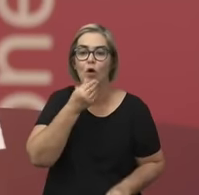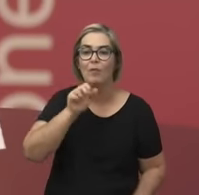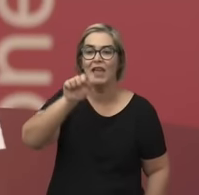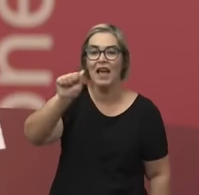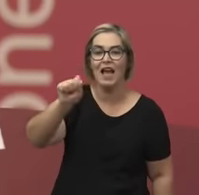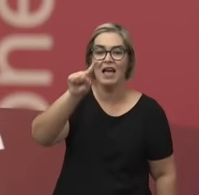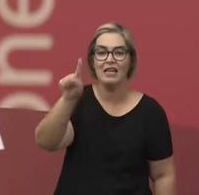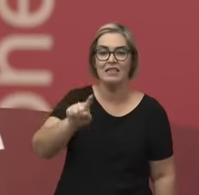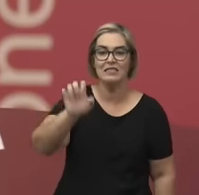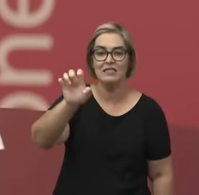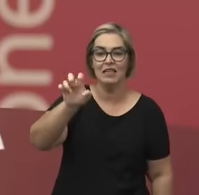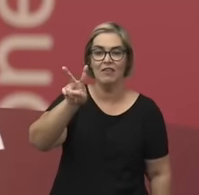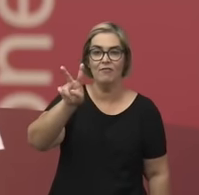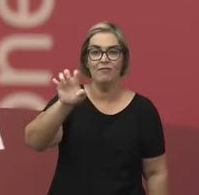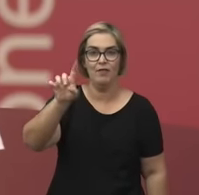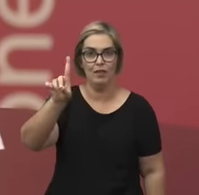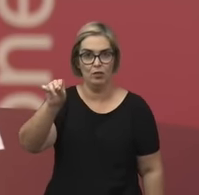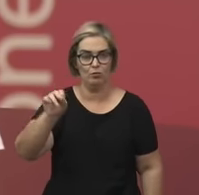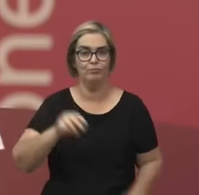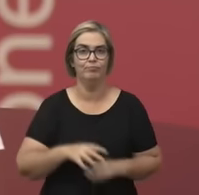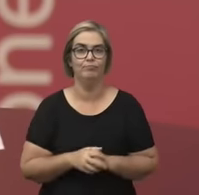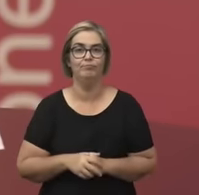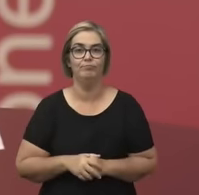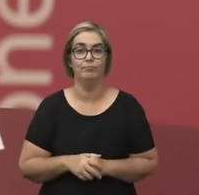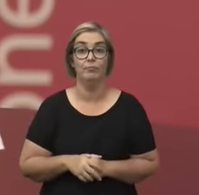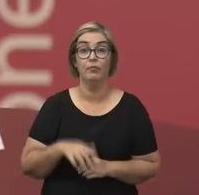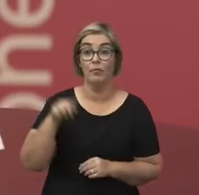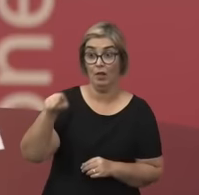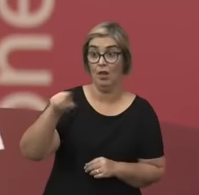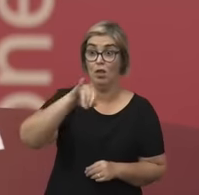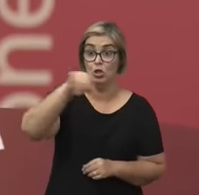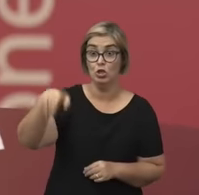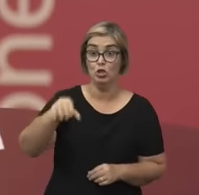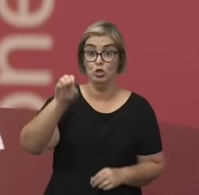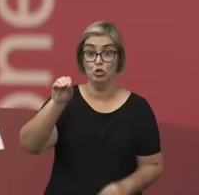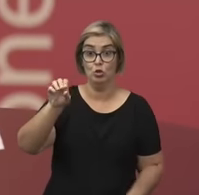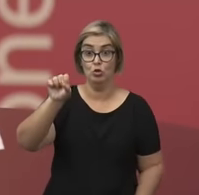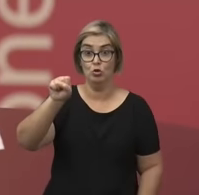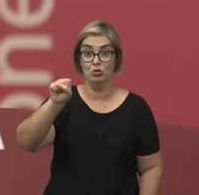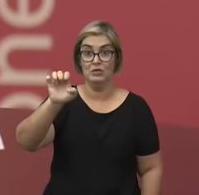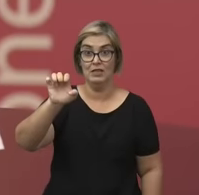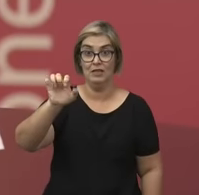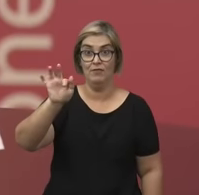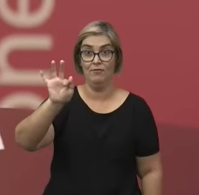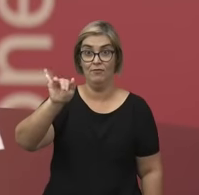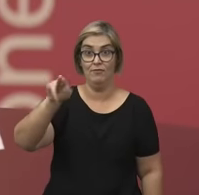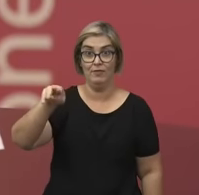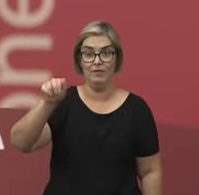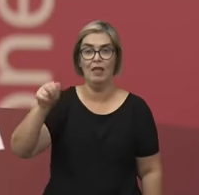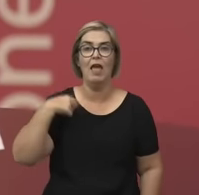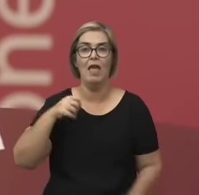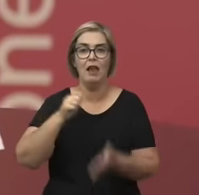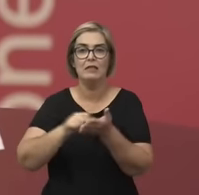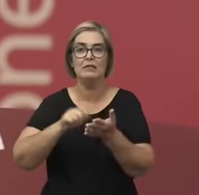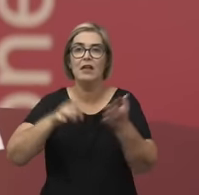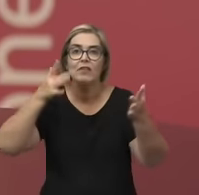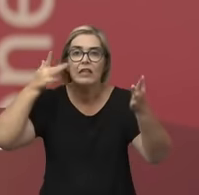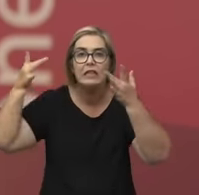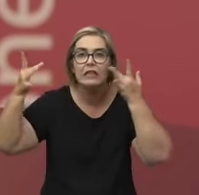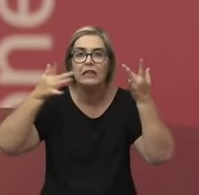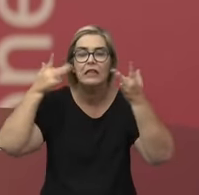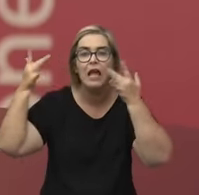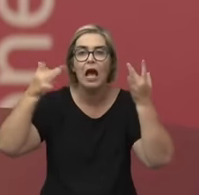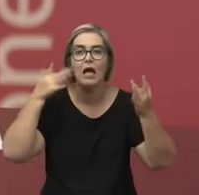bastarda. e a Josefina Álvares de Azevedo escreve essa peça de teatro em 1890. Você vê, a gente alcançou o